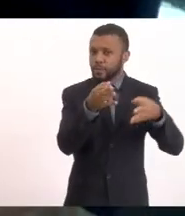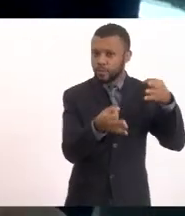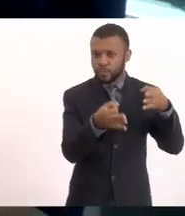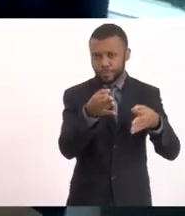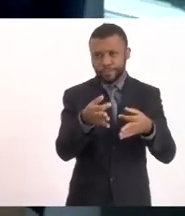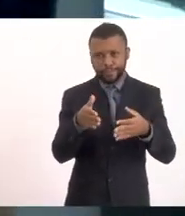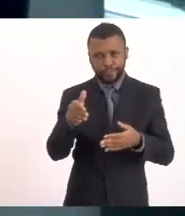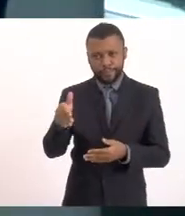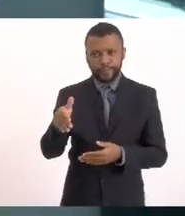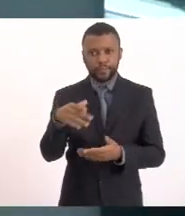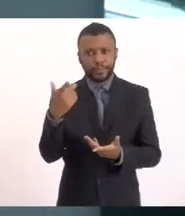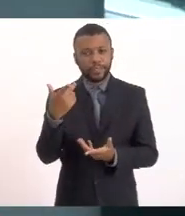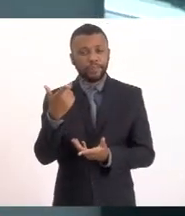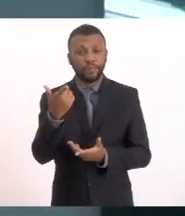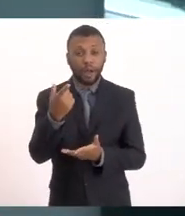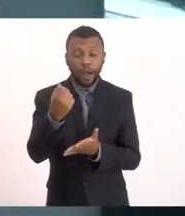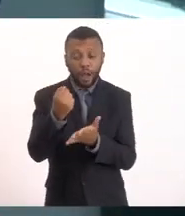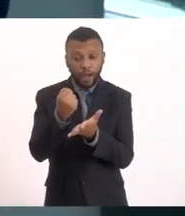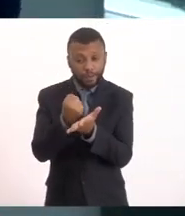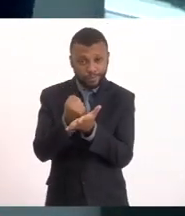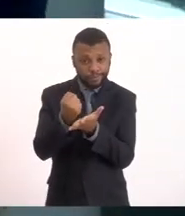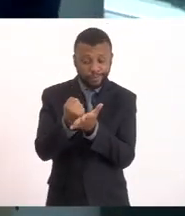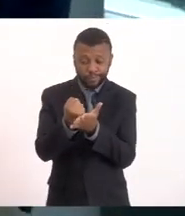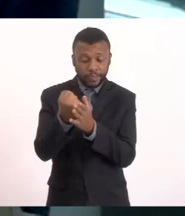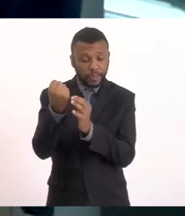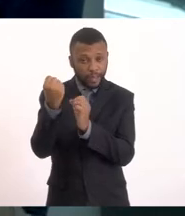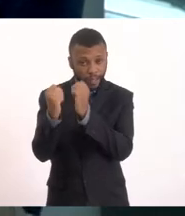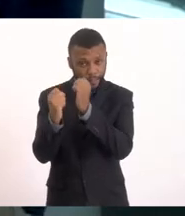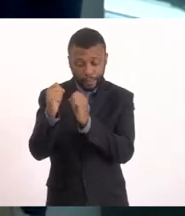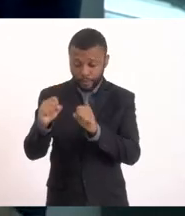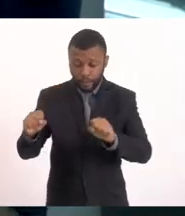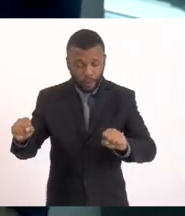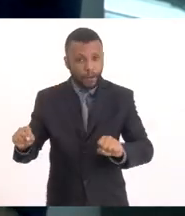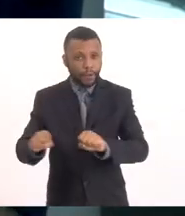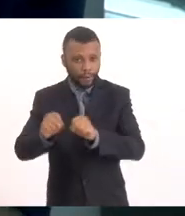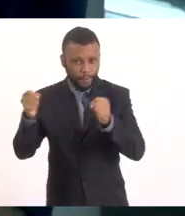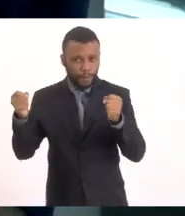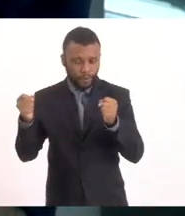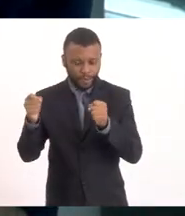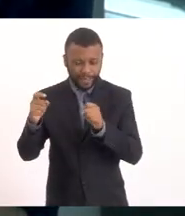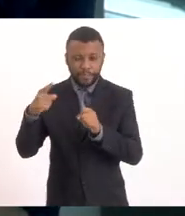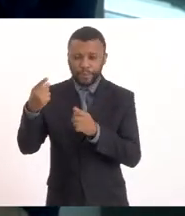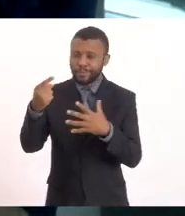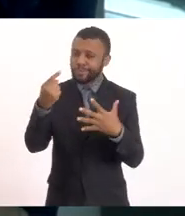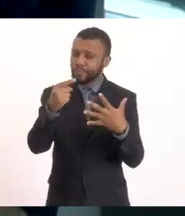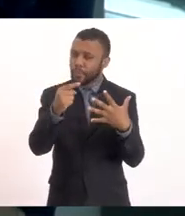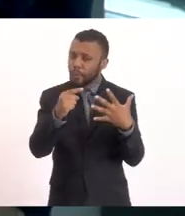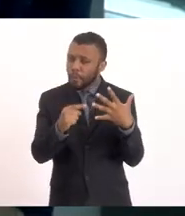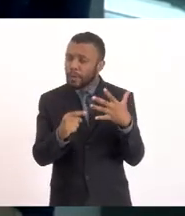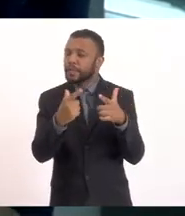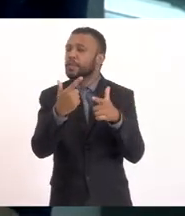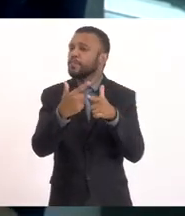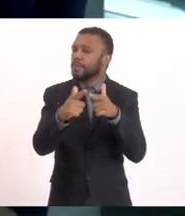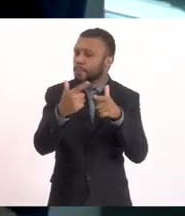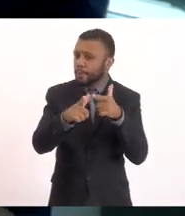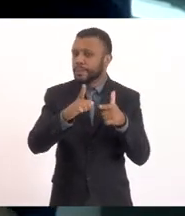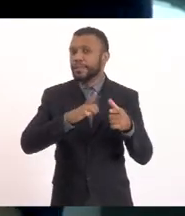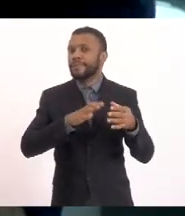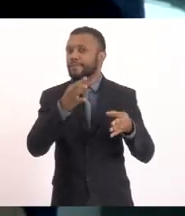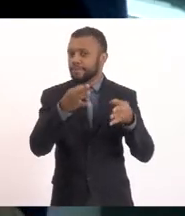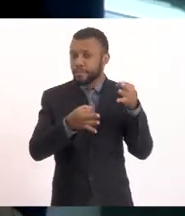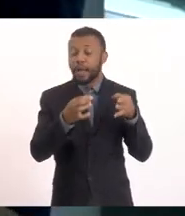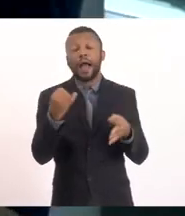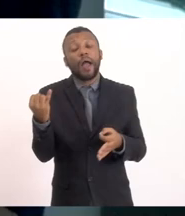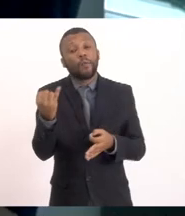Essa aqui é a decisão contratual que teve com a Carioca Engenharia Depois dessas questões todas que fez É importante